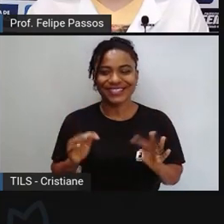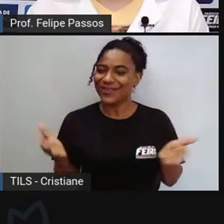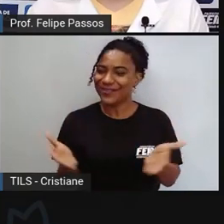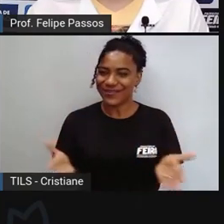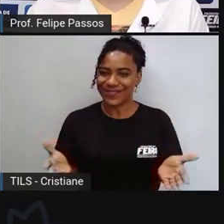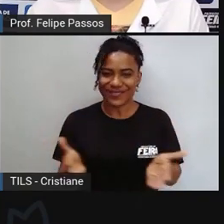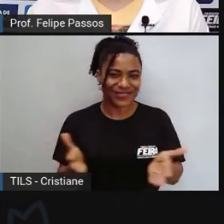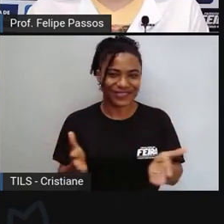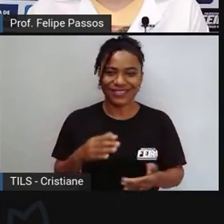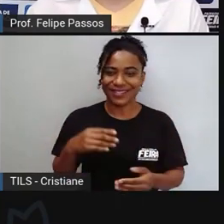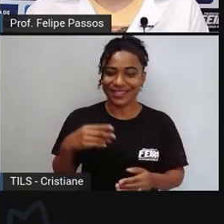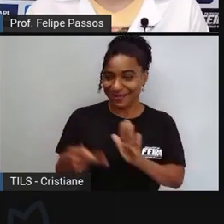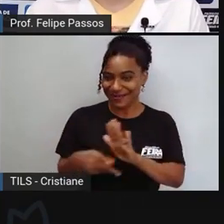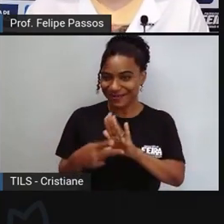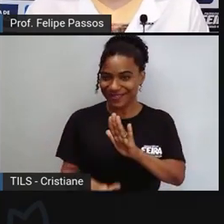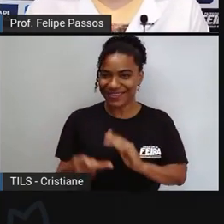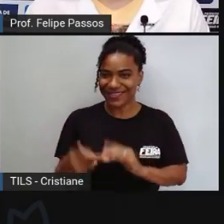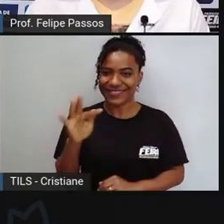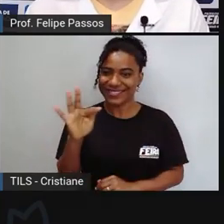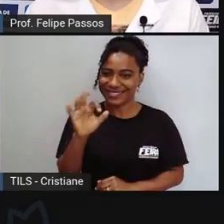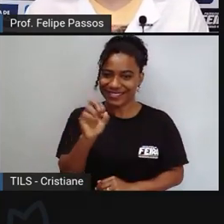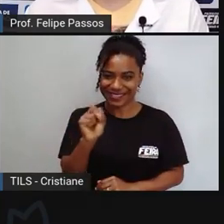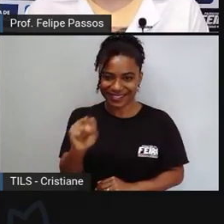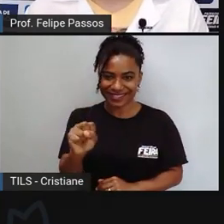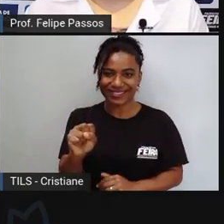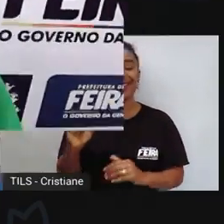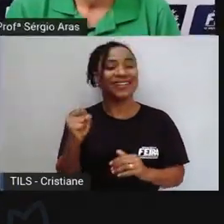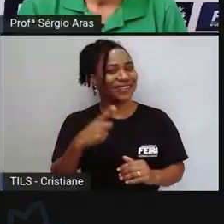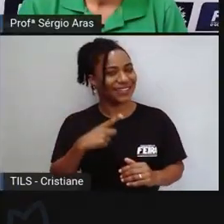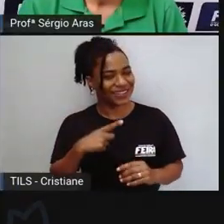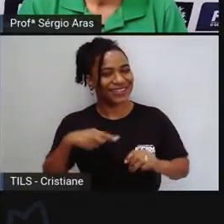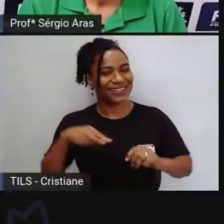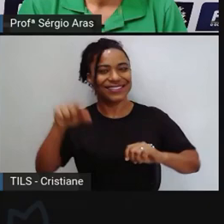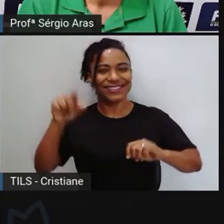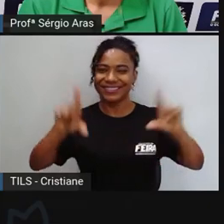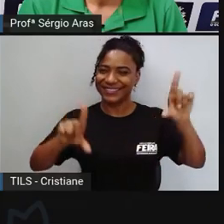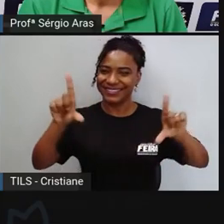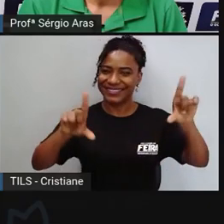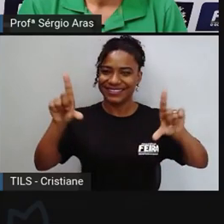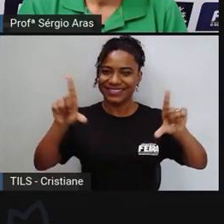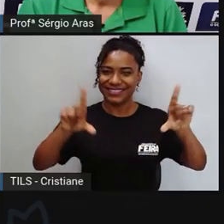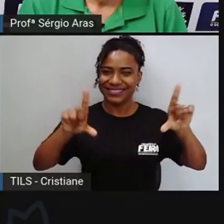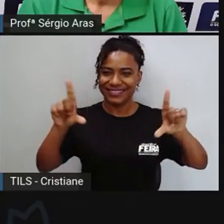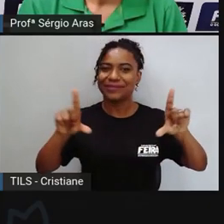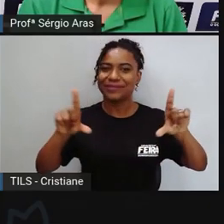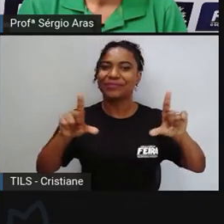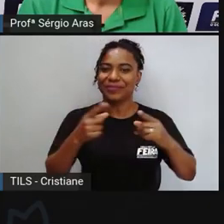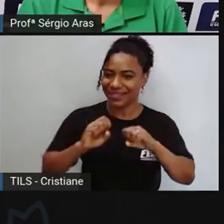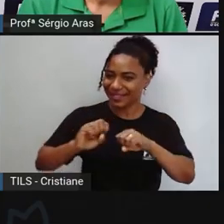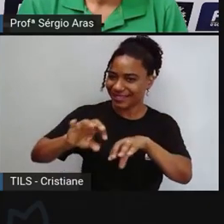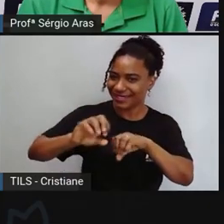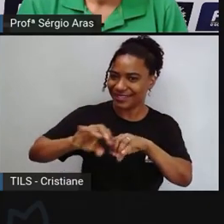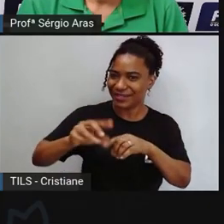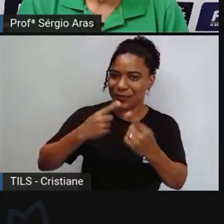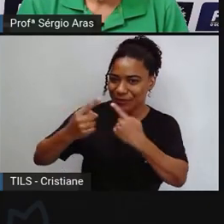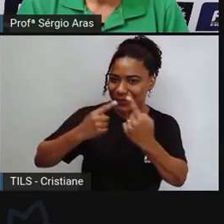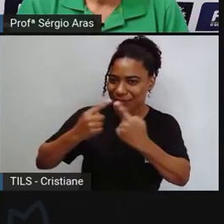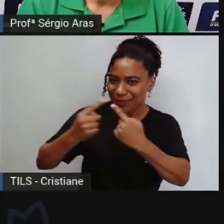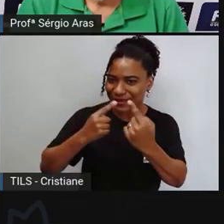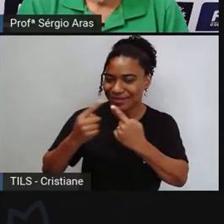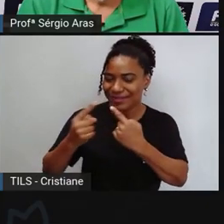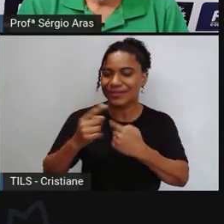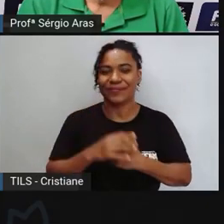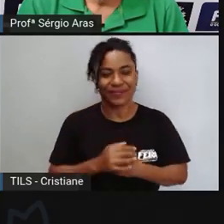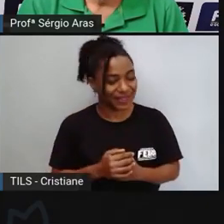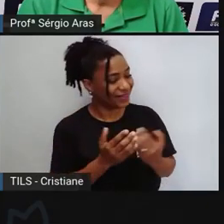participando deste programa. Muito obrigado por topar essa conversa com a gente. A gente está aqui conversando